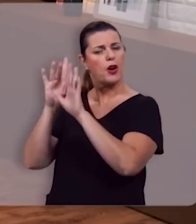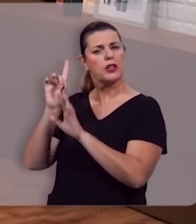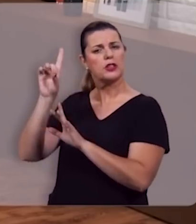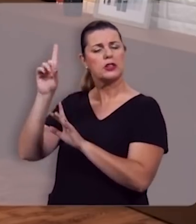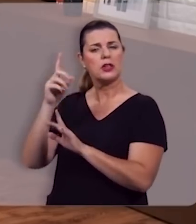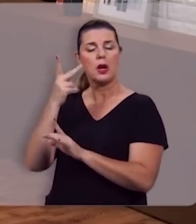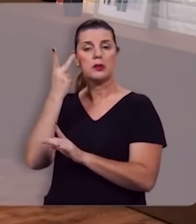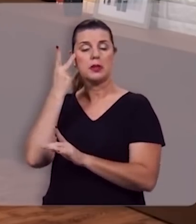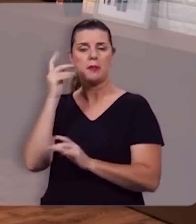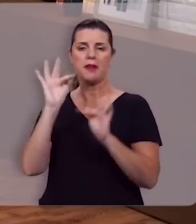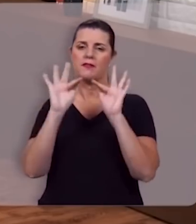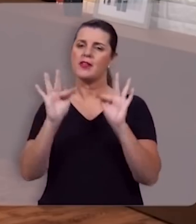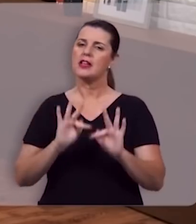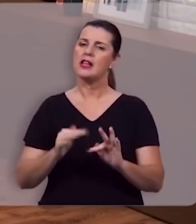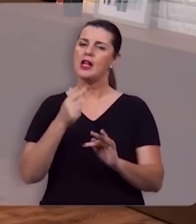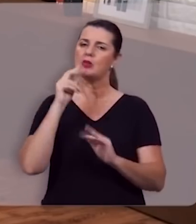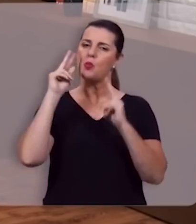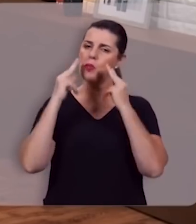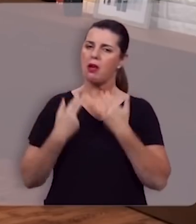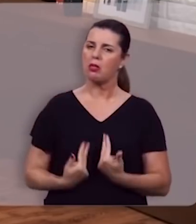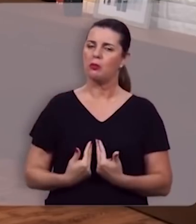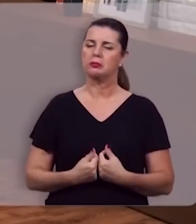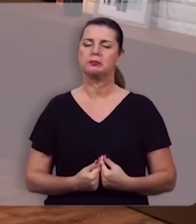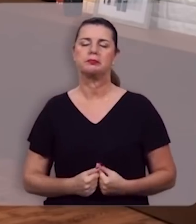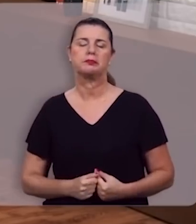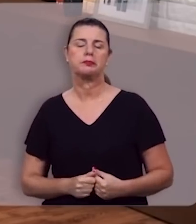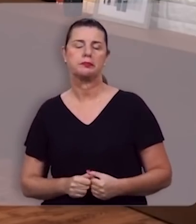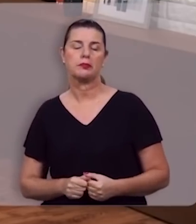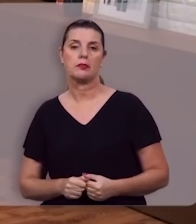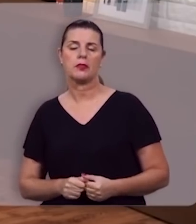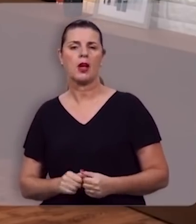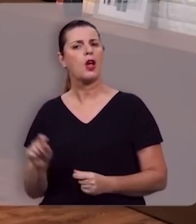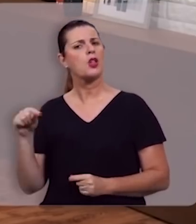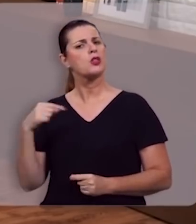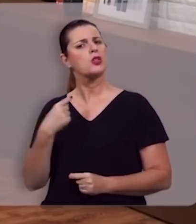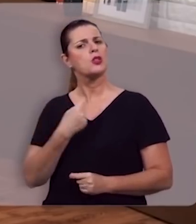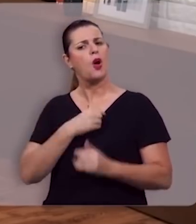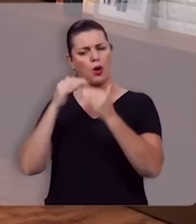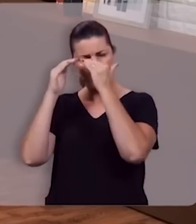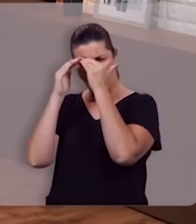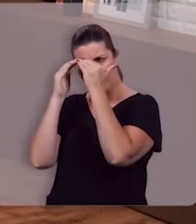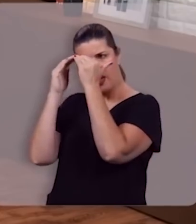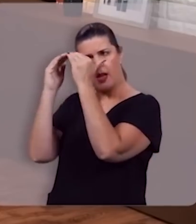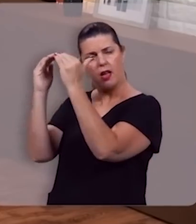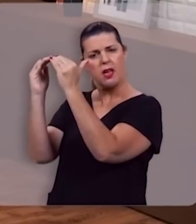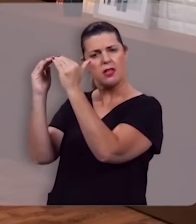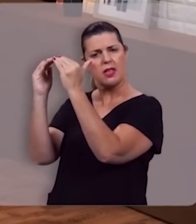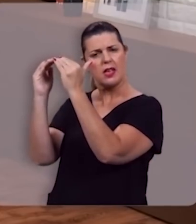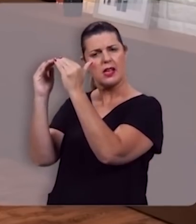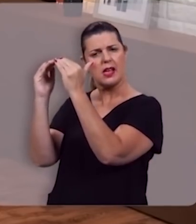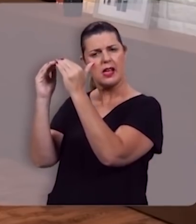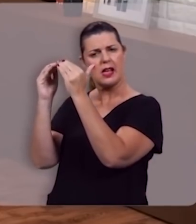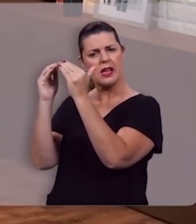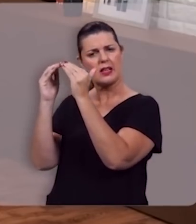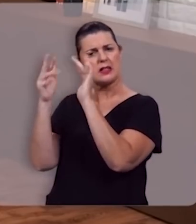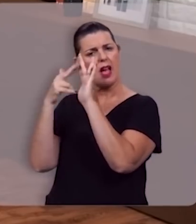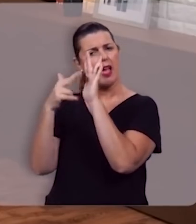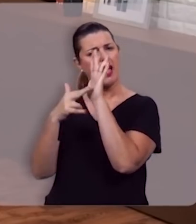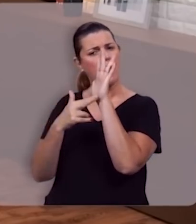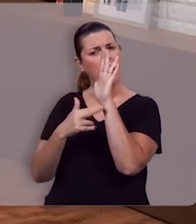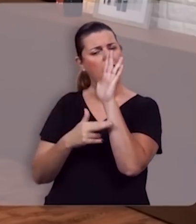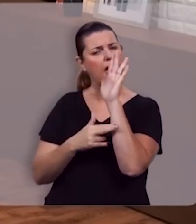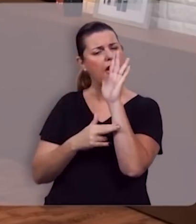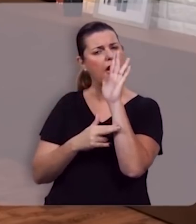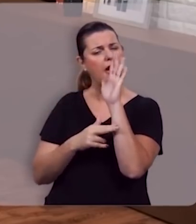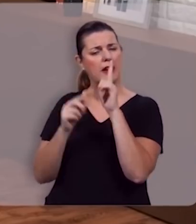a felicidade do ser humano se nós seguirmos o manual do fabricante se nós seguirmos os